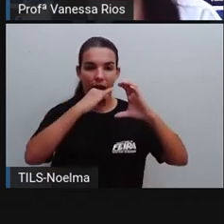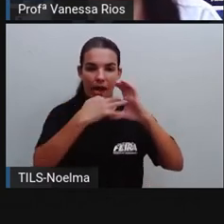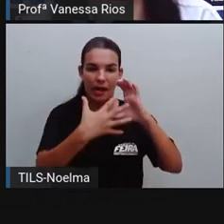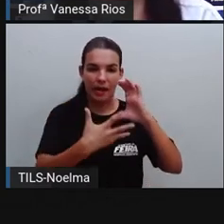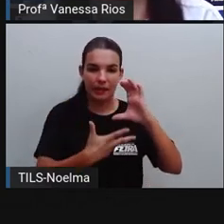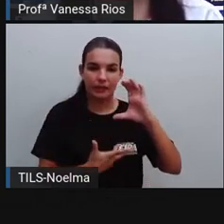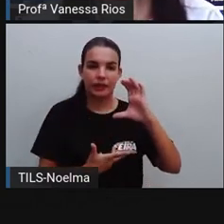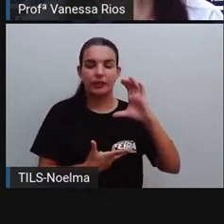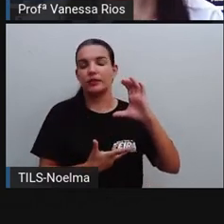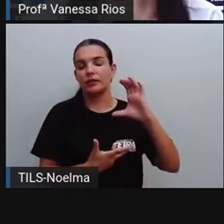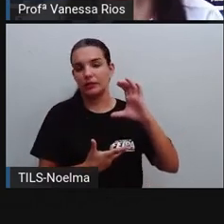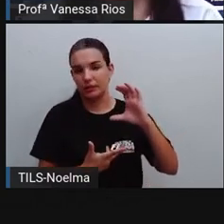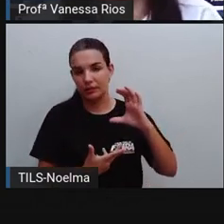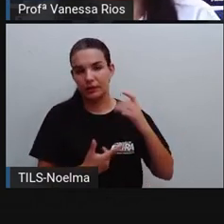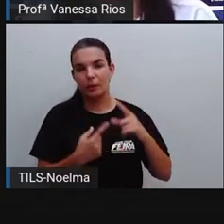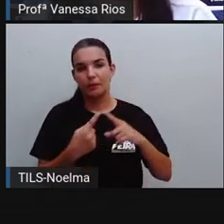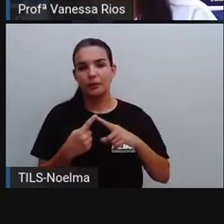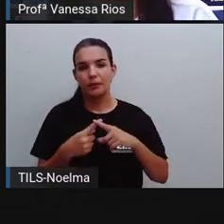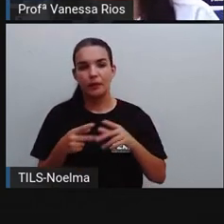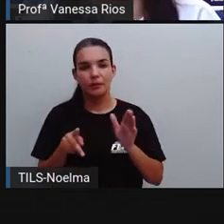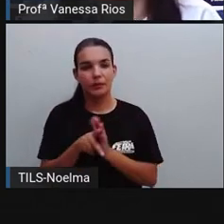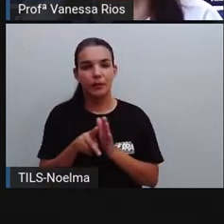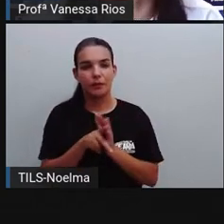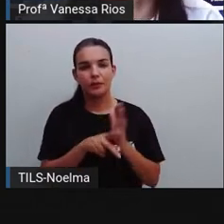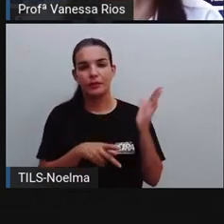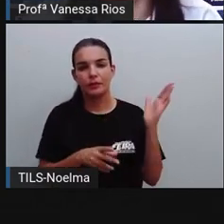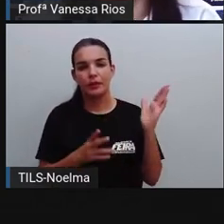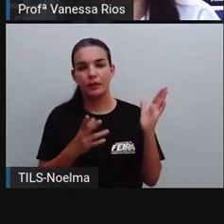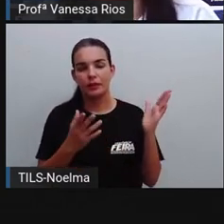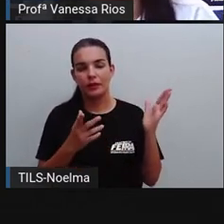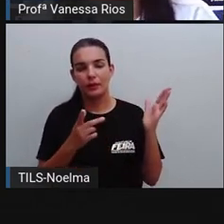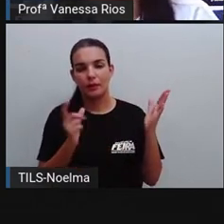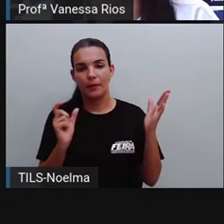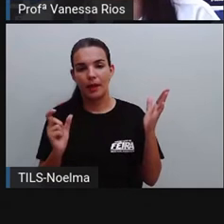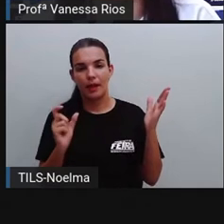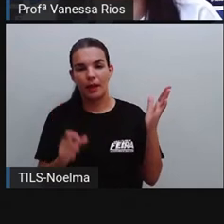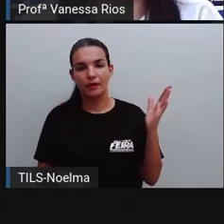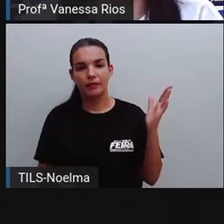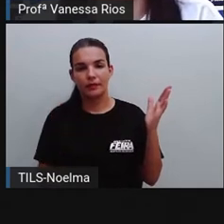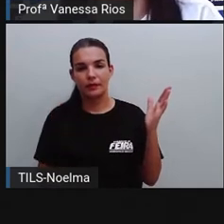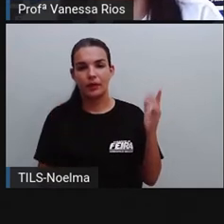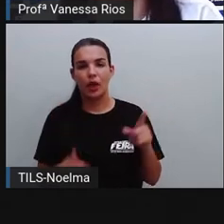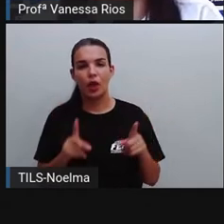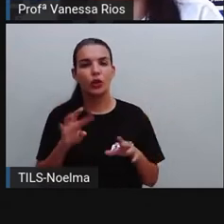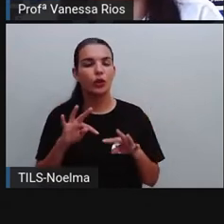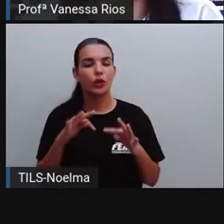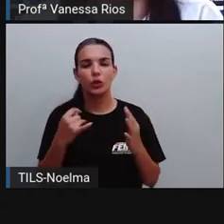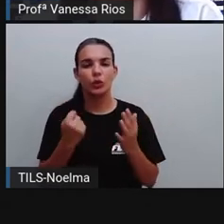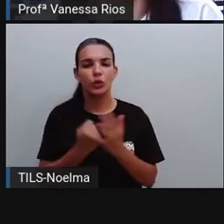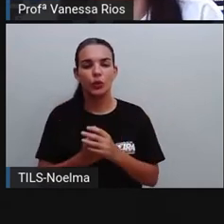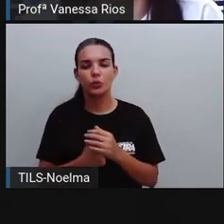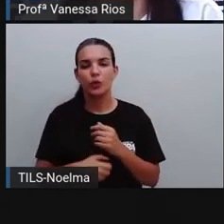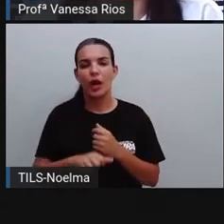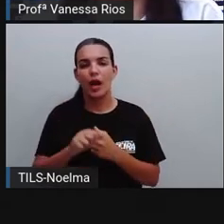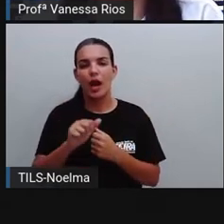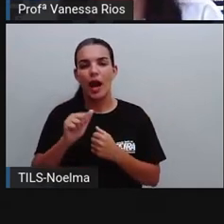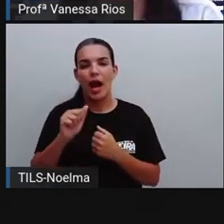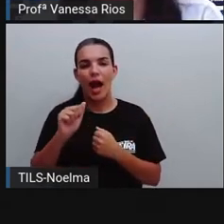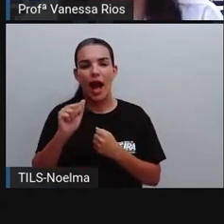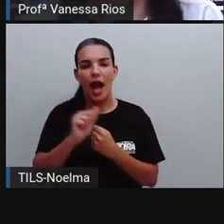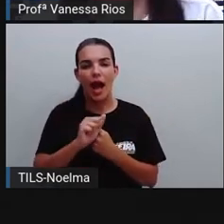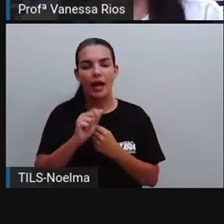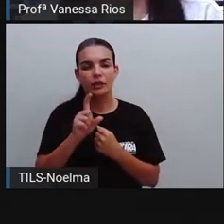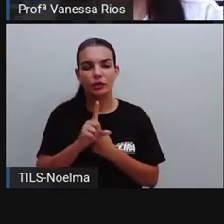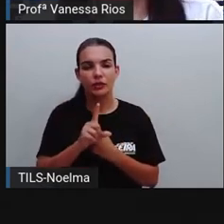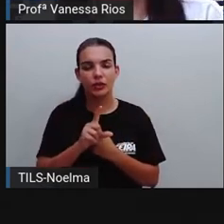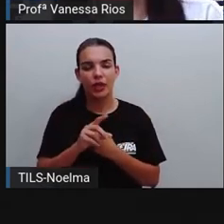é? Vai ser utilizado nas palavras bondoso, feiosa, oleosa, né? Todo adjetivo que indica uma grande quantidade.